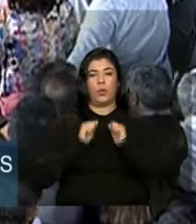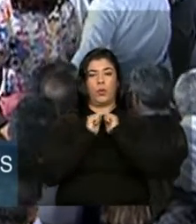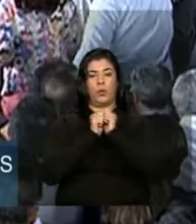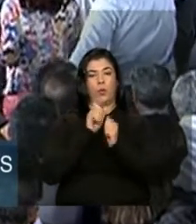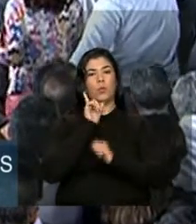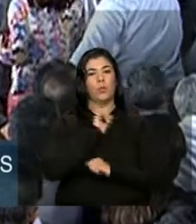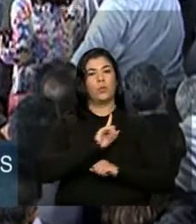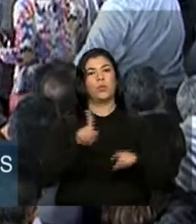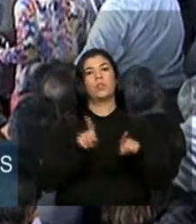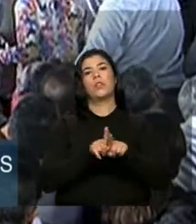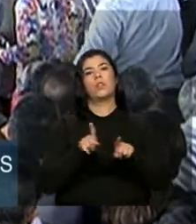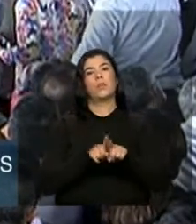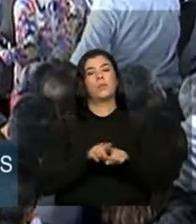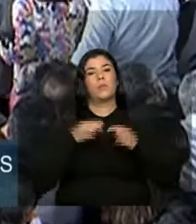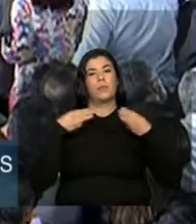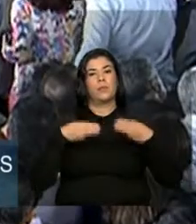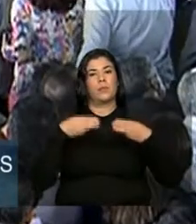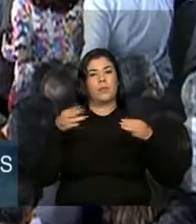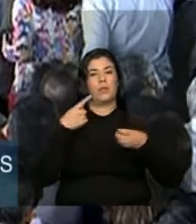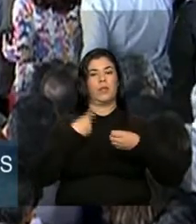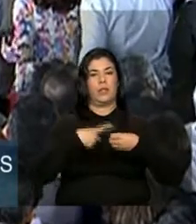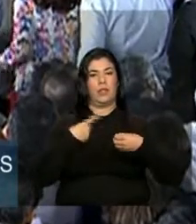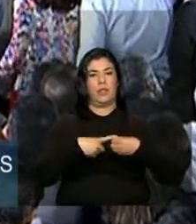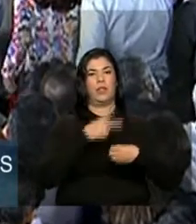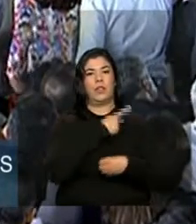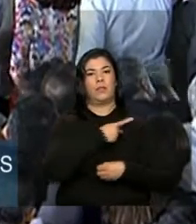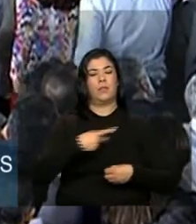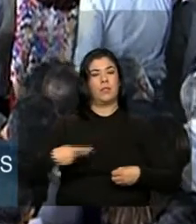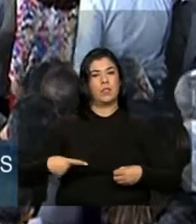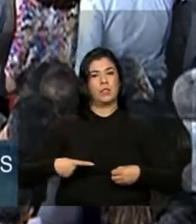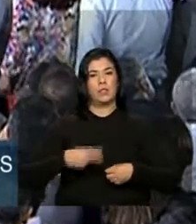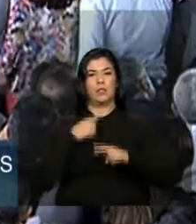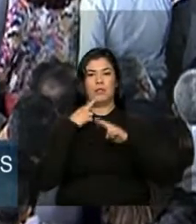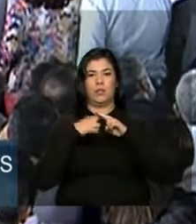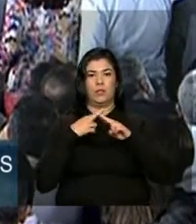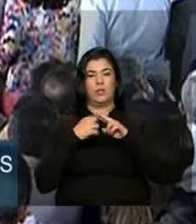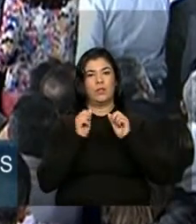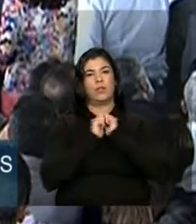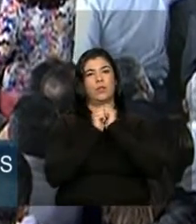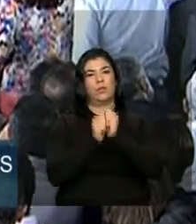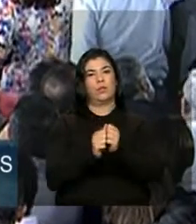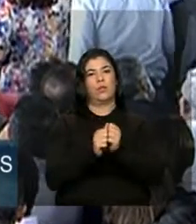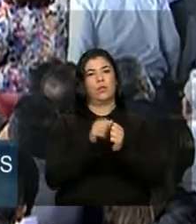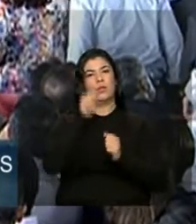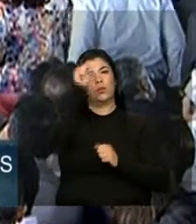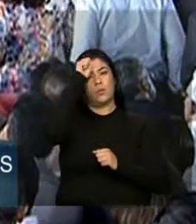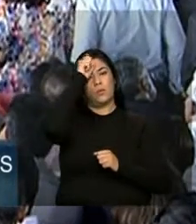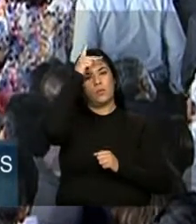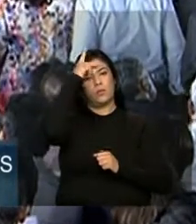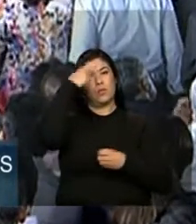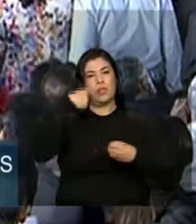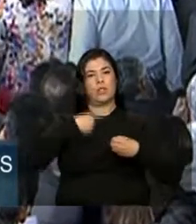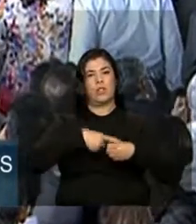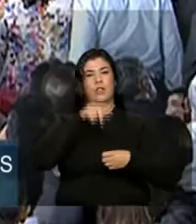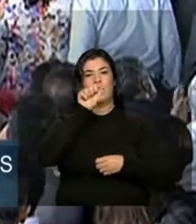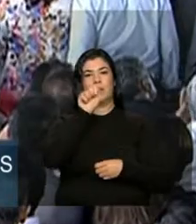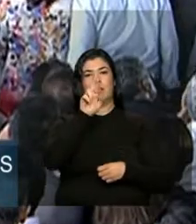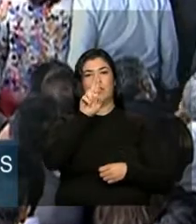o Ministro das Cidades, a Presidente da Caixa Econômica Federal e o Prefeito de Araguari,